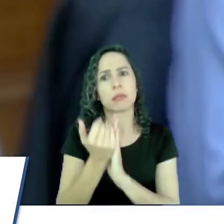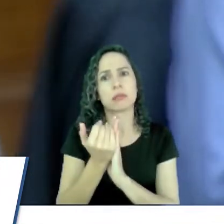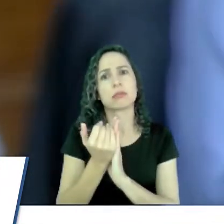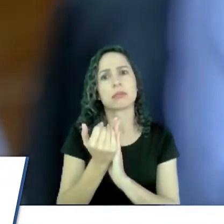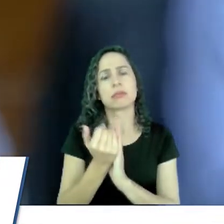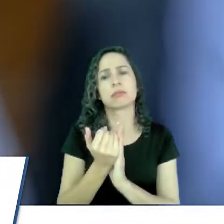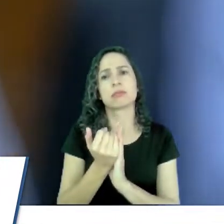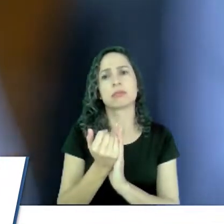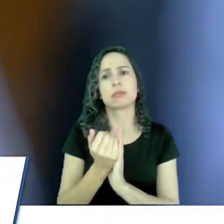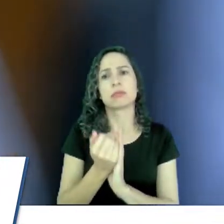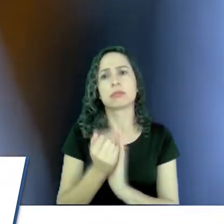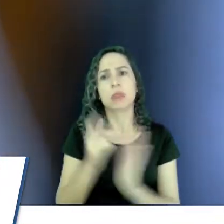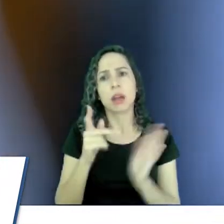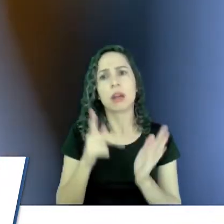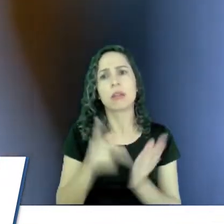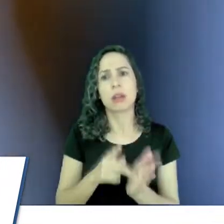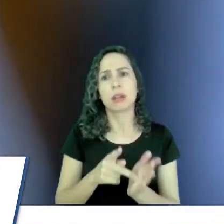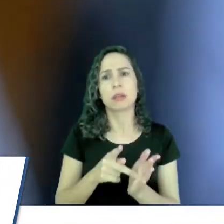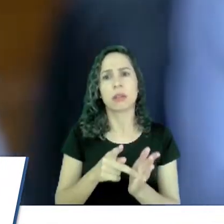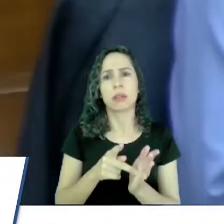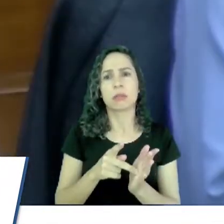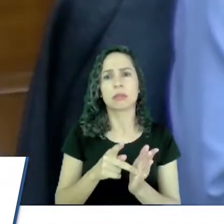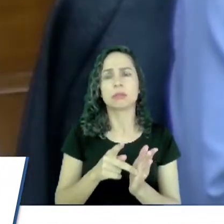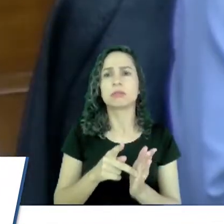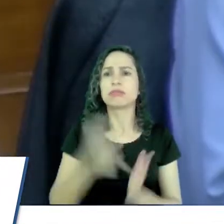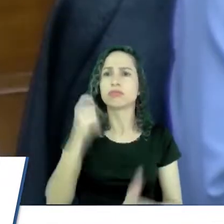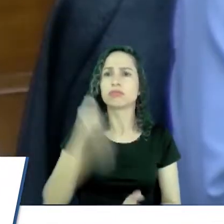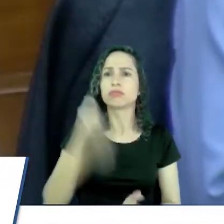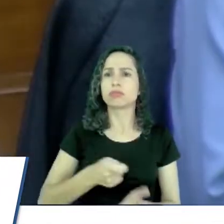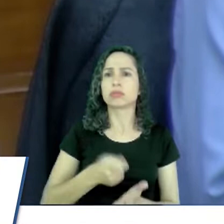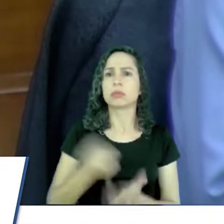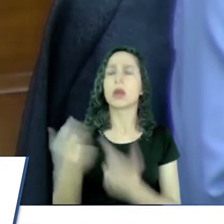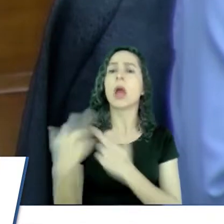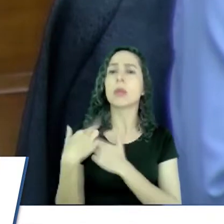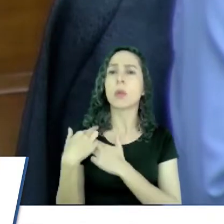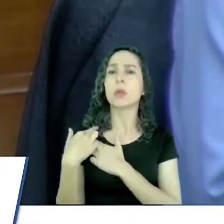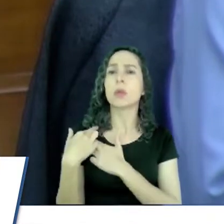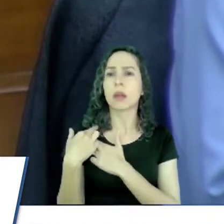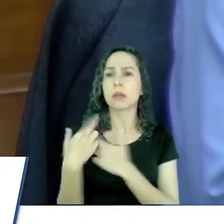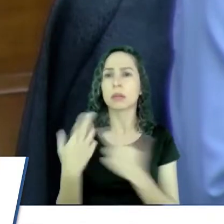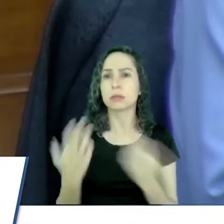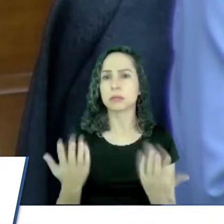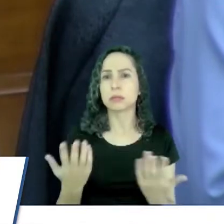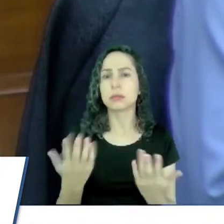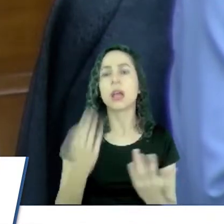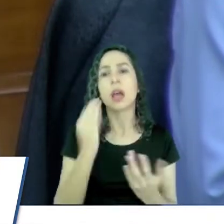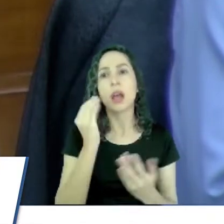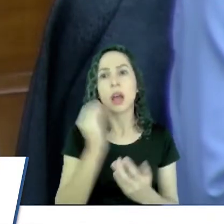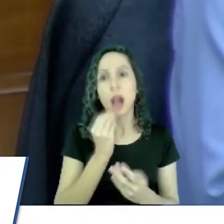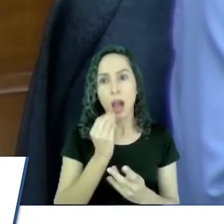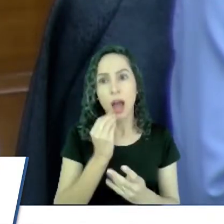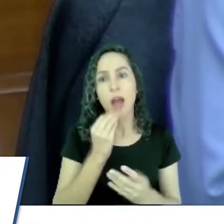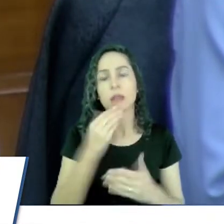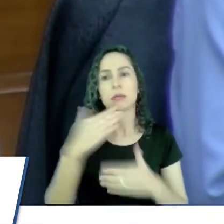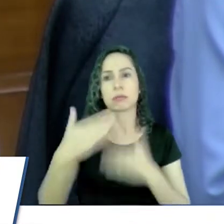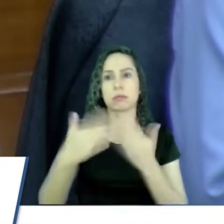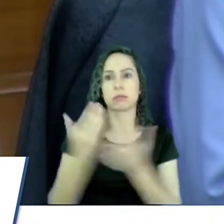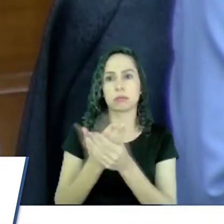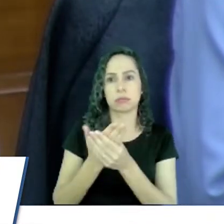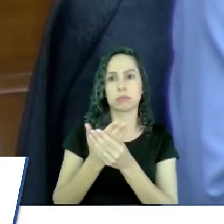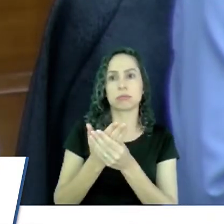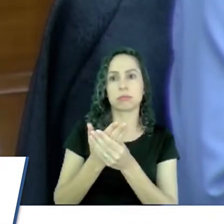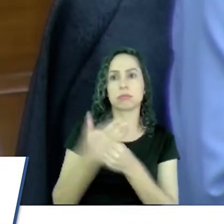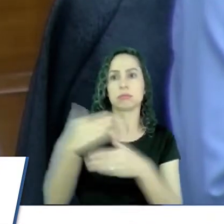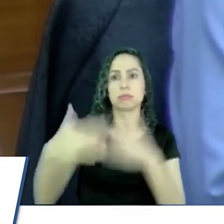punir os responsáveis. É claro que dentro desse processo será